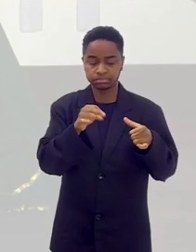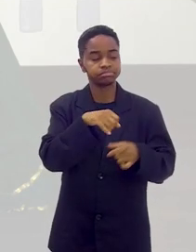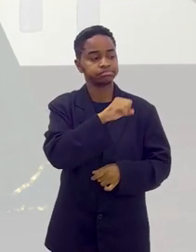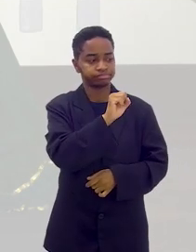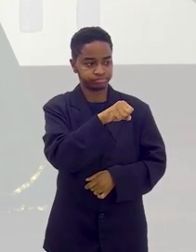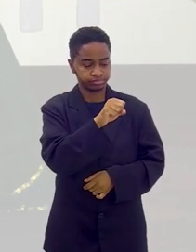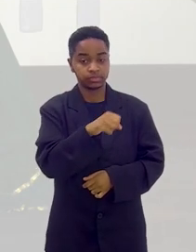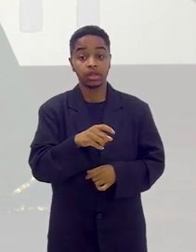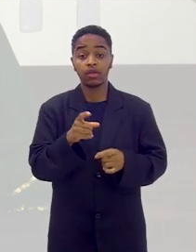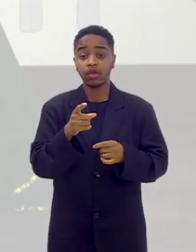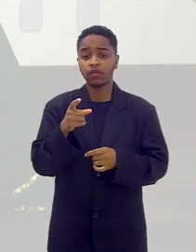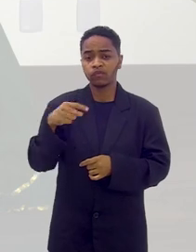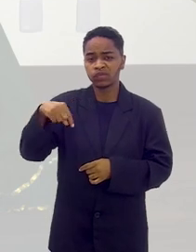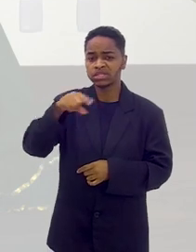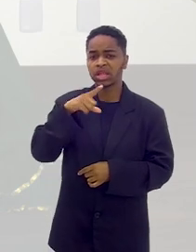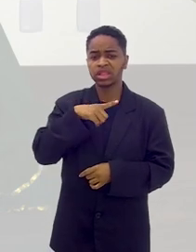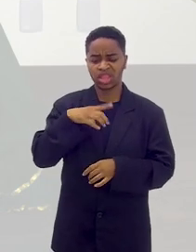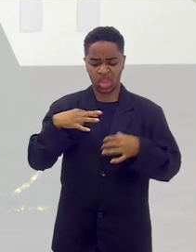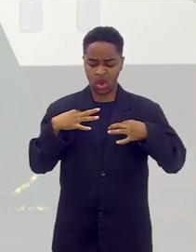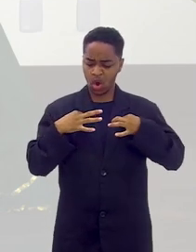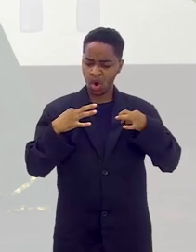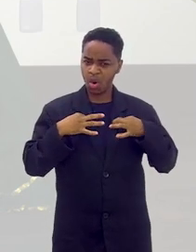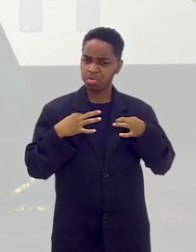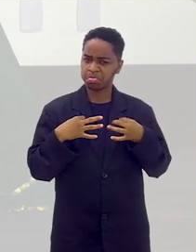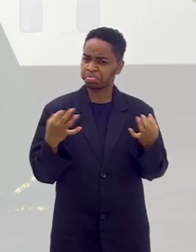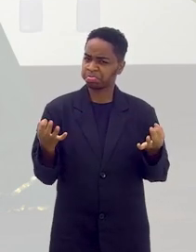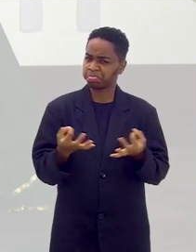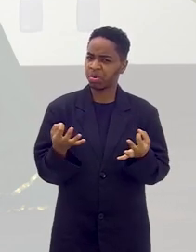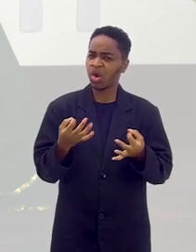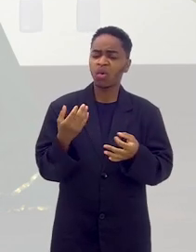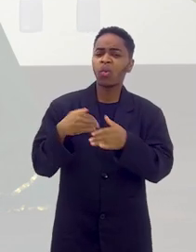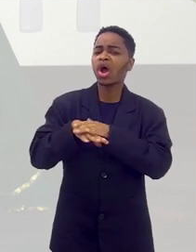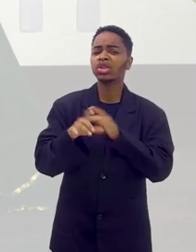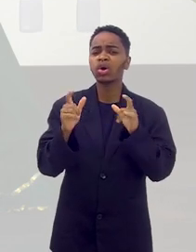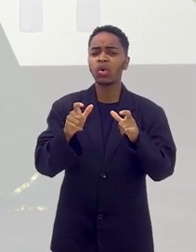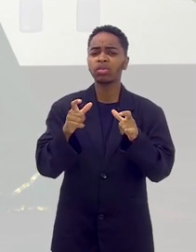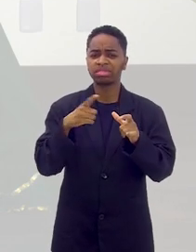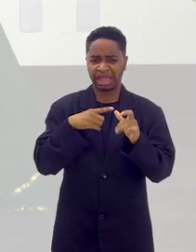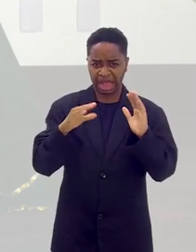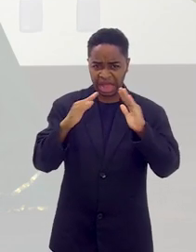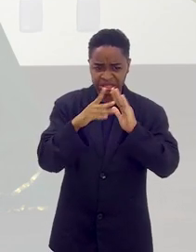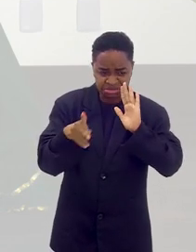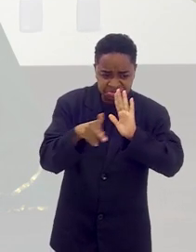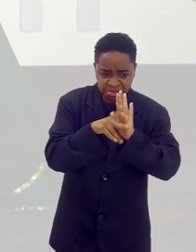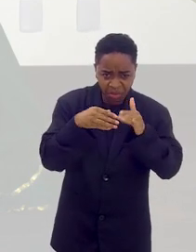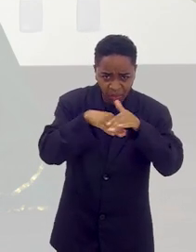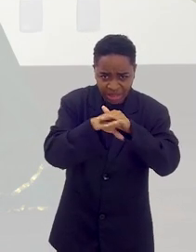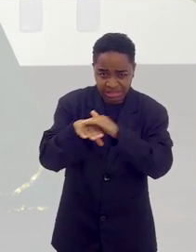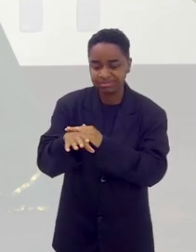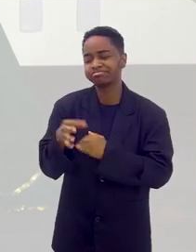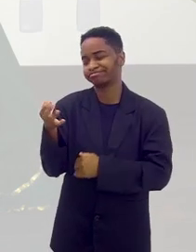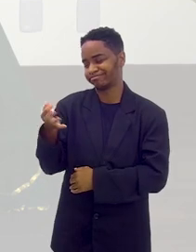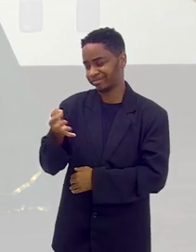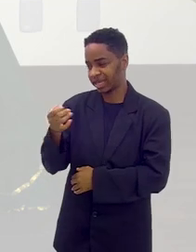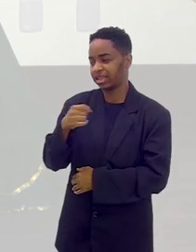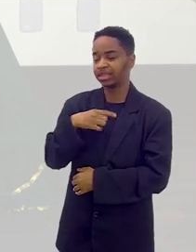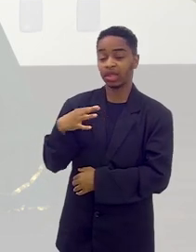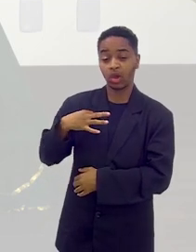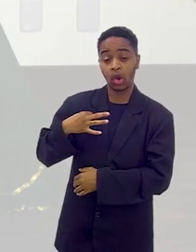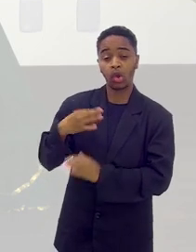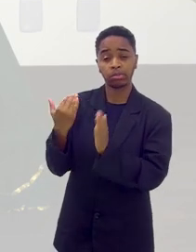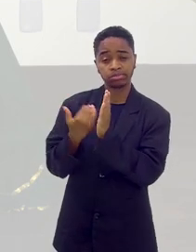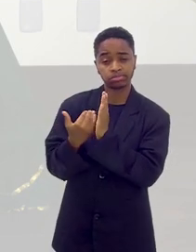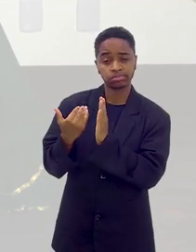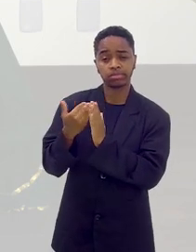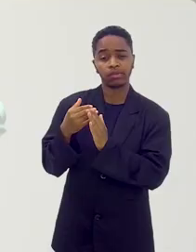Maia. Eu fico olhando vocês, vocês têm um figurino que eu não sei onde é que você guarda. Eu tenho uma casa para guardar, né? Com certeza. Muita